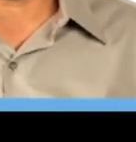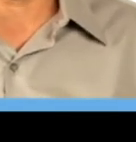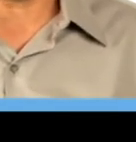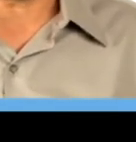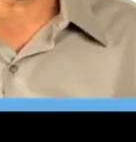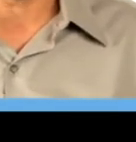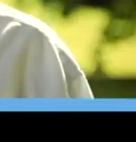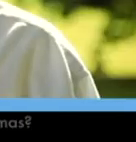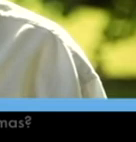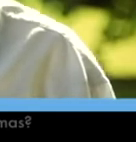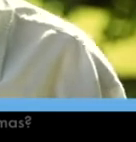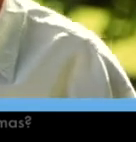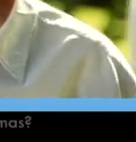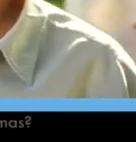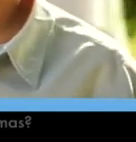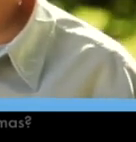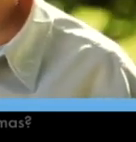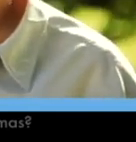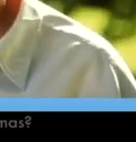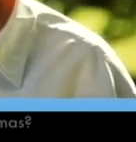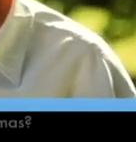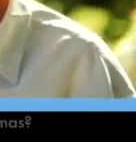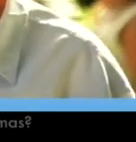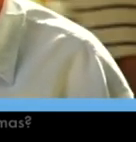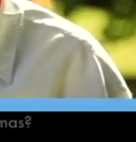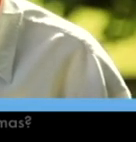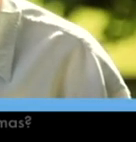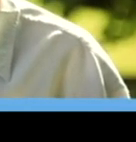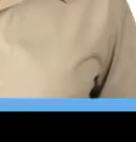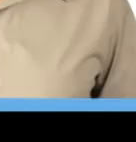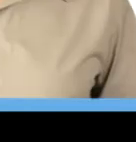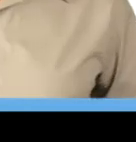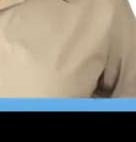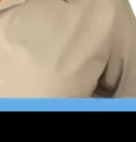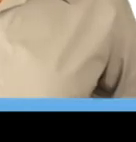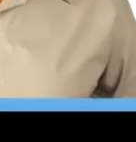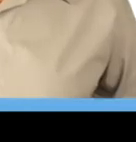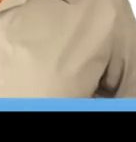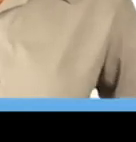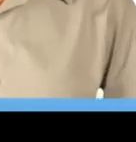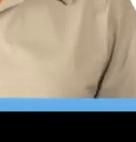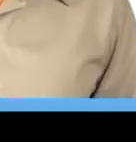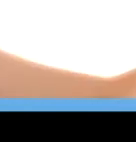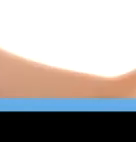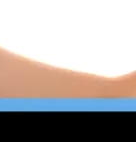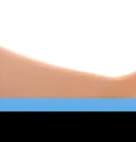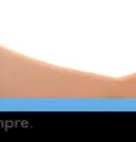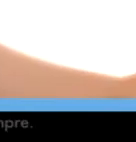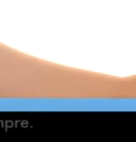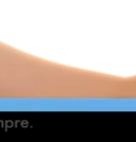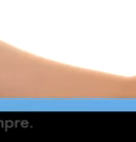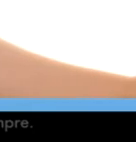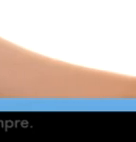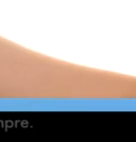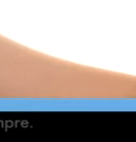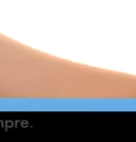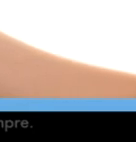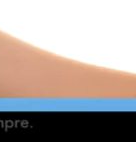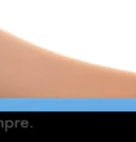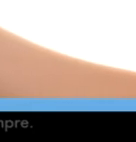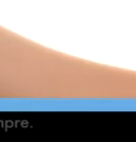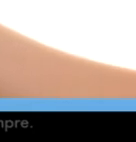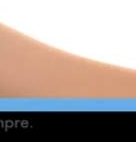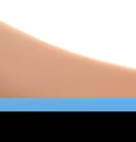média é 12 por 8. A hipertensão ou pressão alta tem sintomas? No começo não tem sintomas. Por isso, é